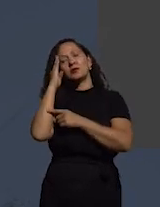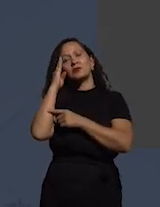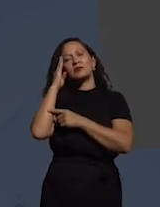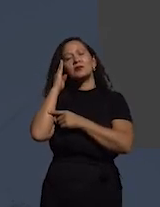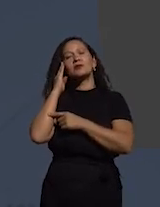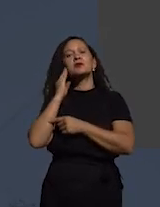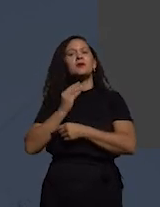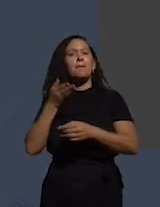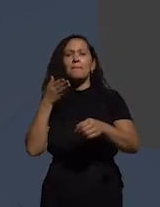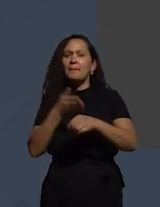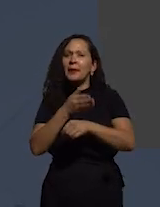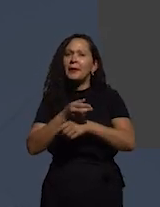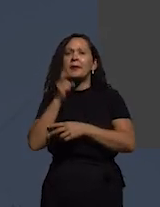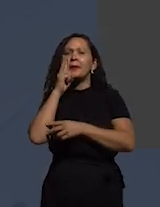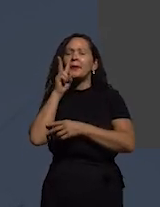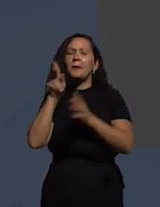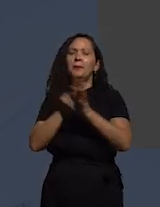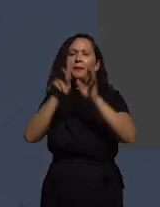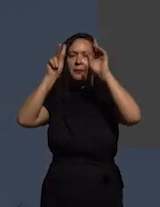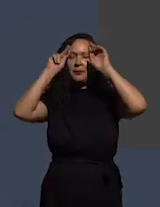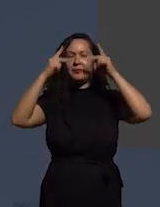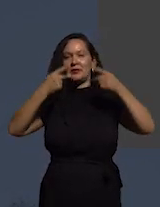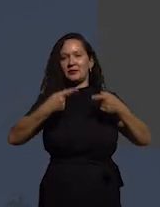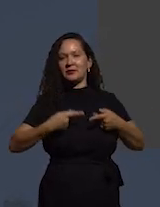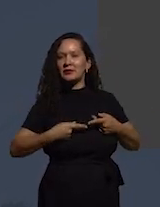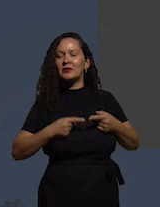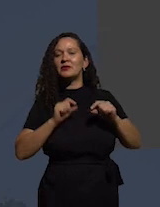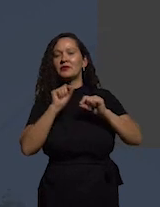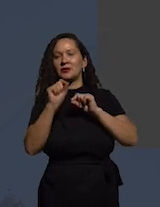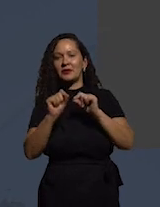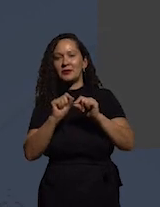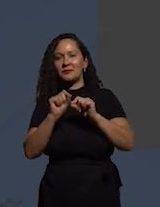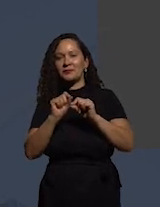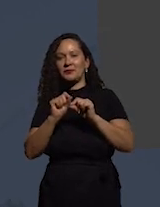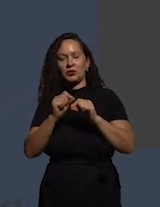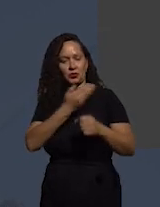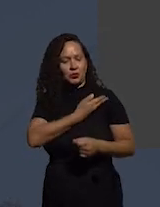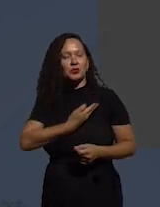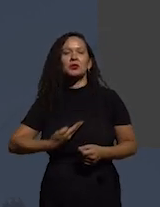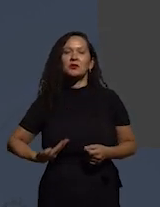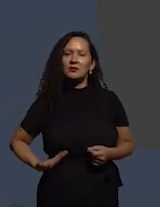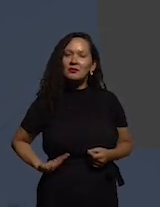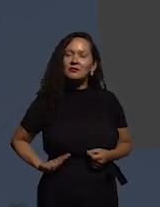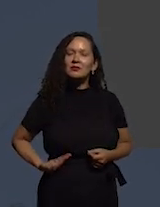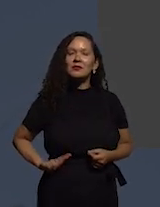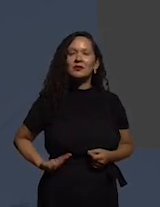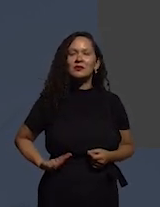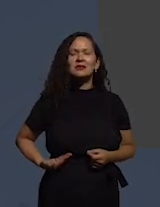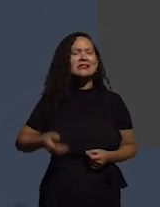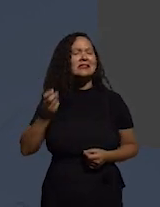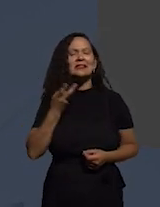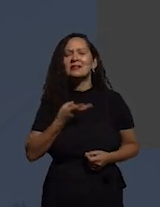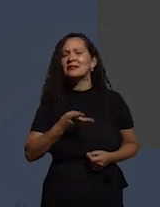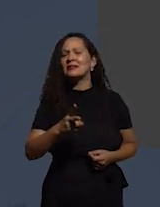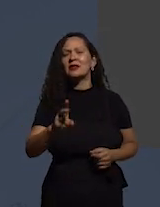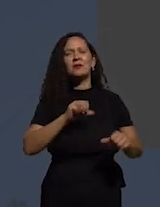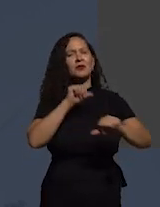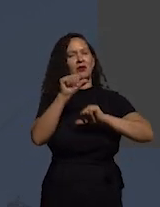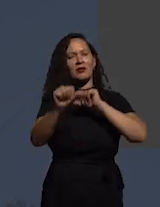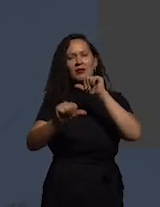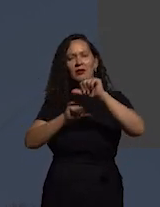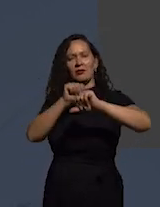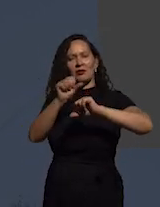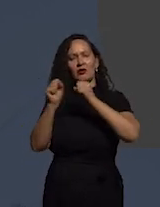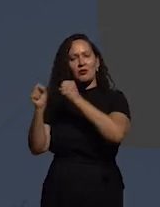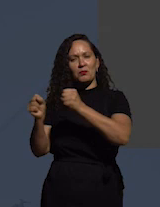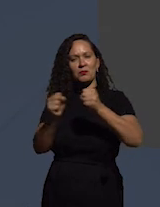presente na história da humanidade, que é que os governos eles trocam o poder